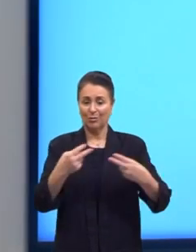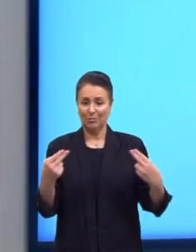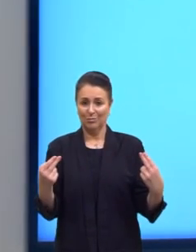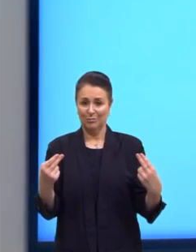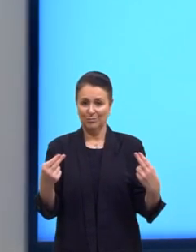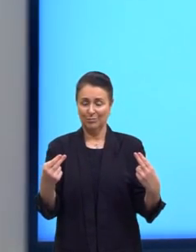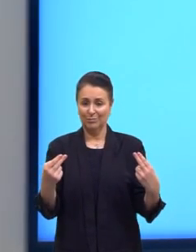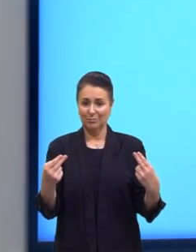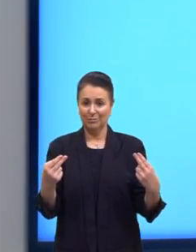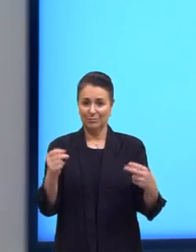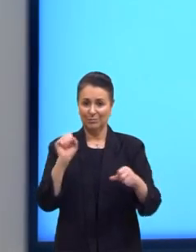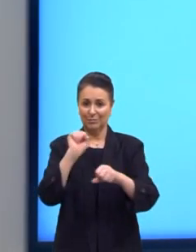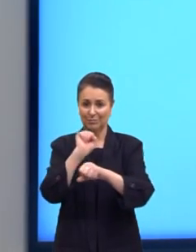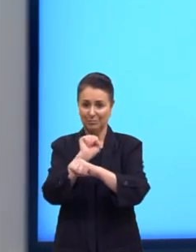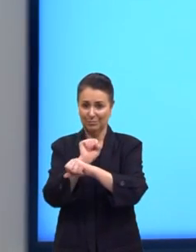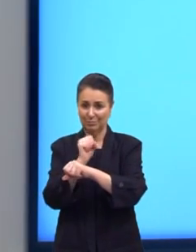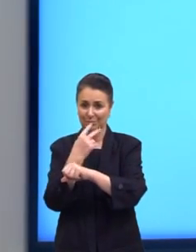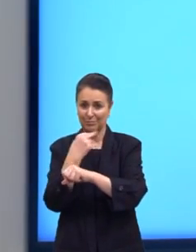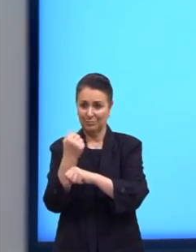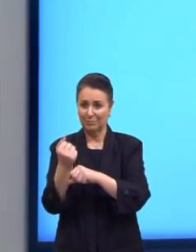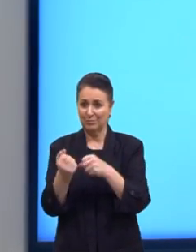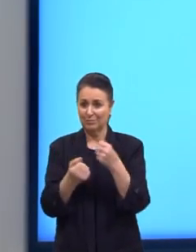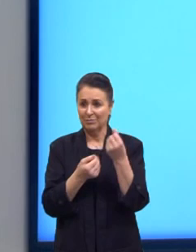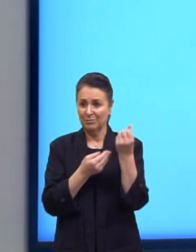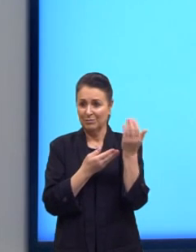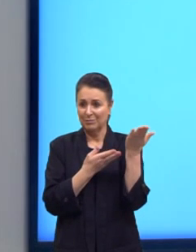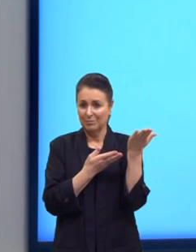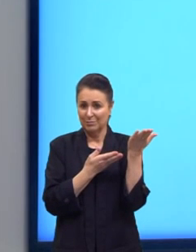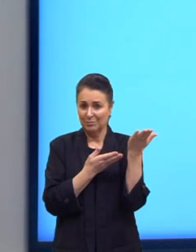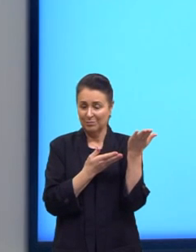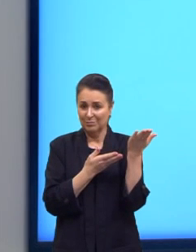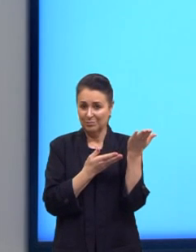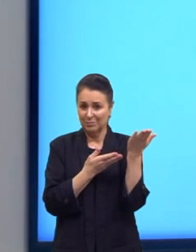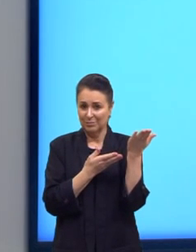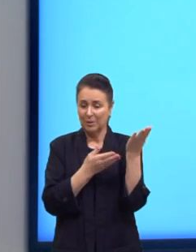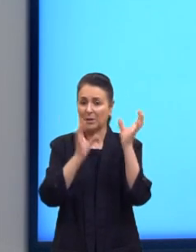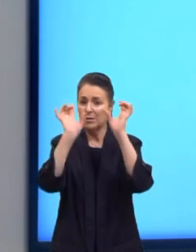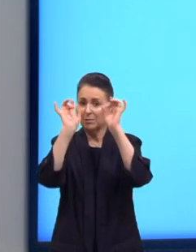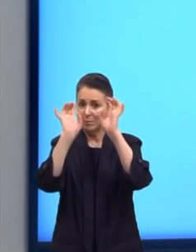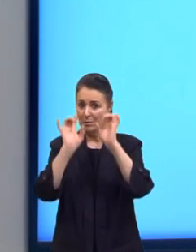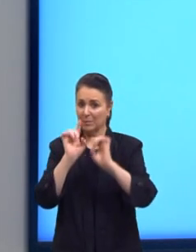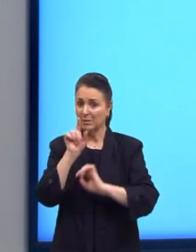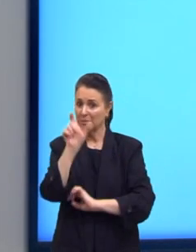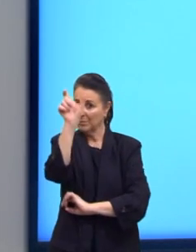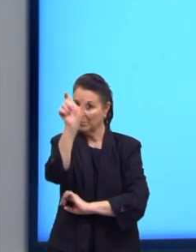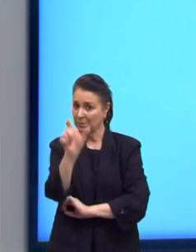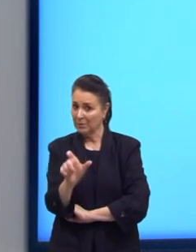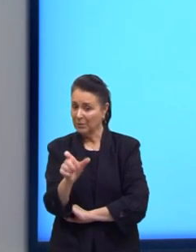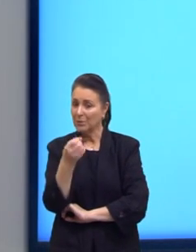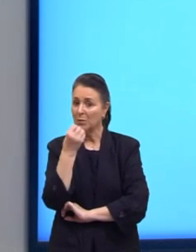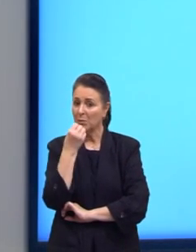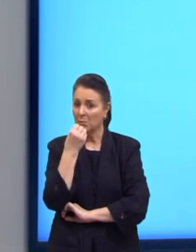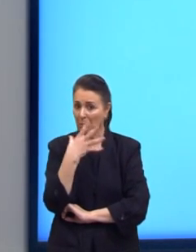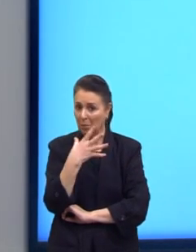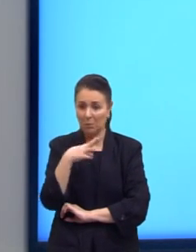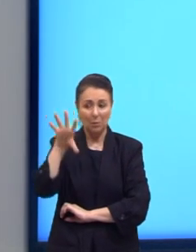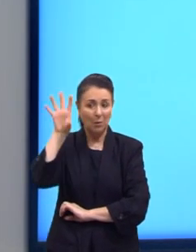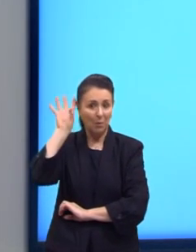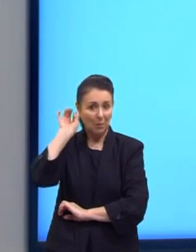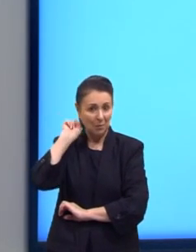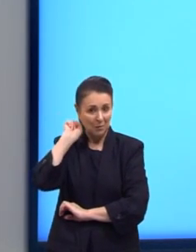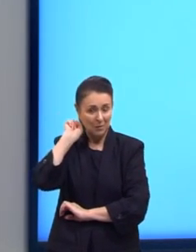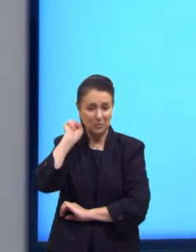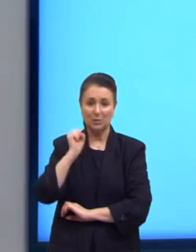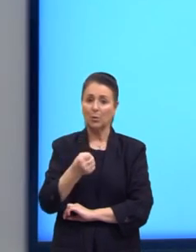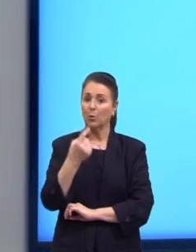Especially if that someone is a good listener. Então, especialmente se essa pessoa for um bom ouvinte. Um